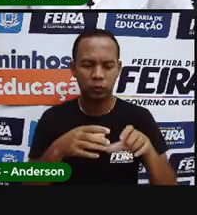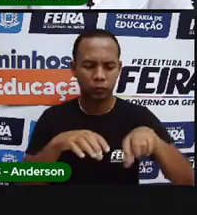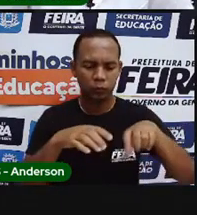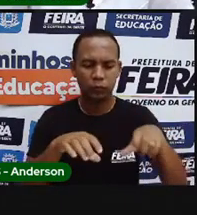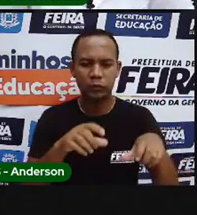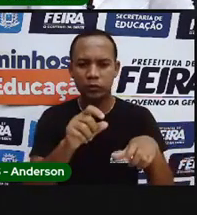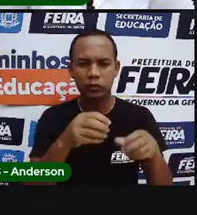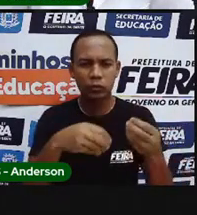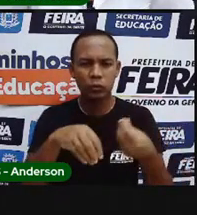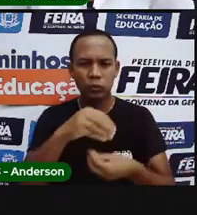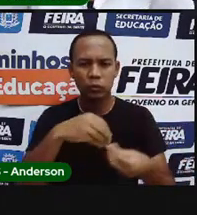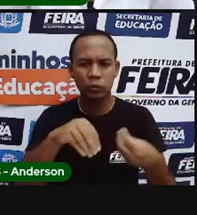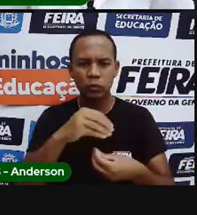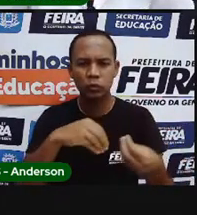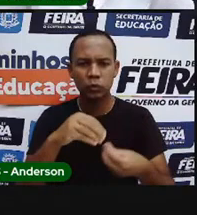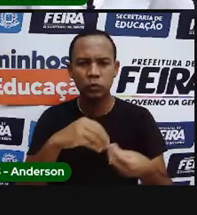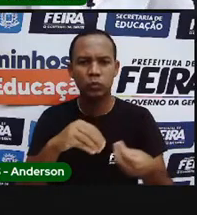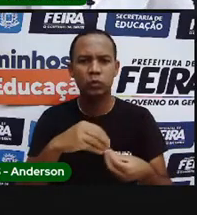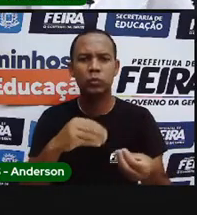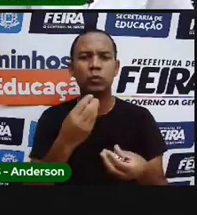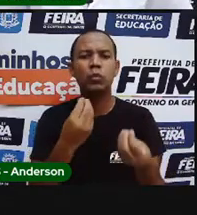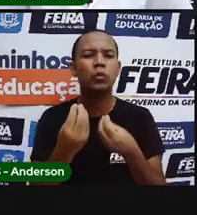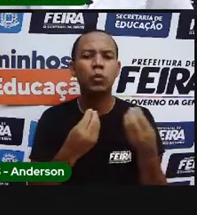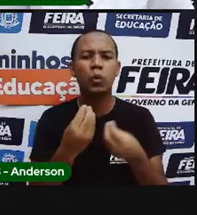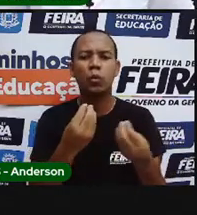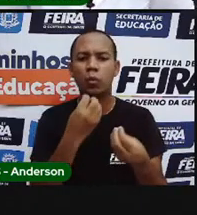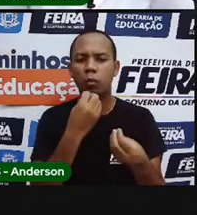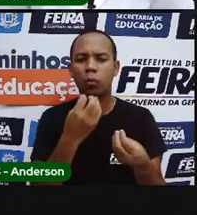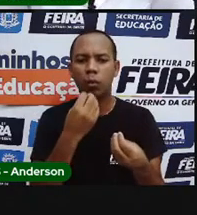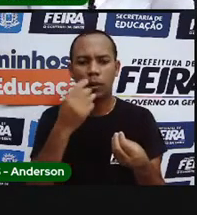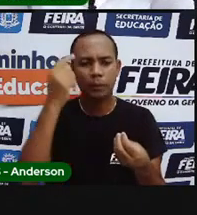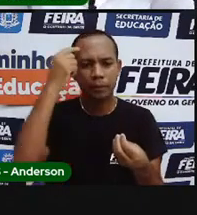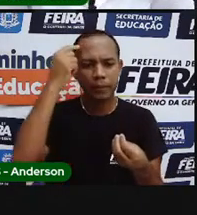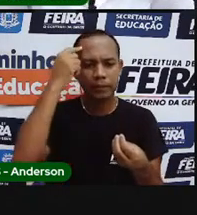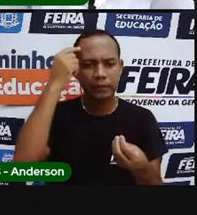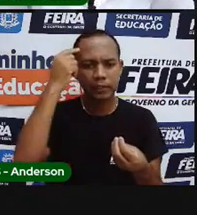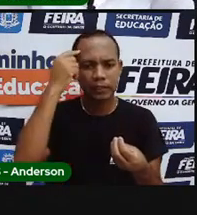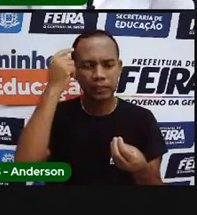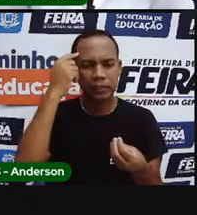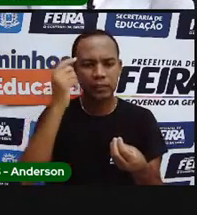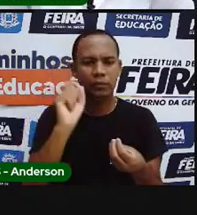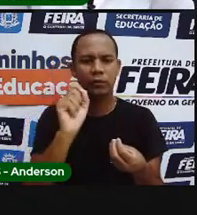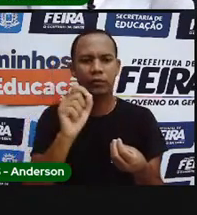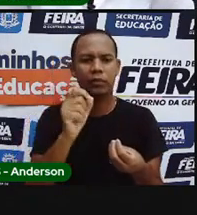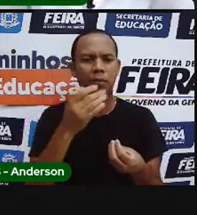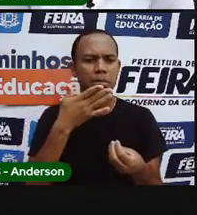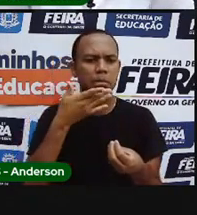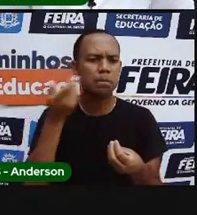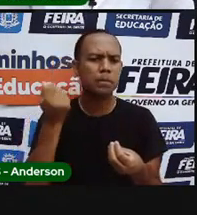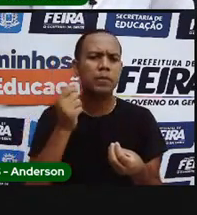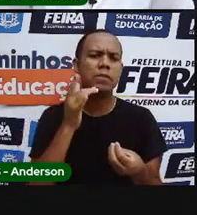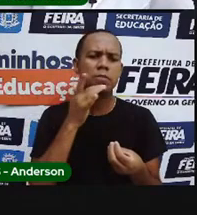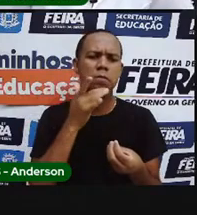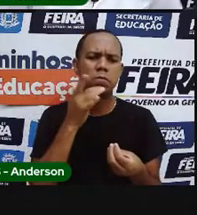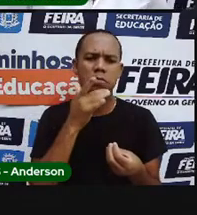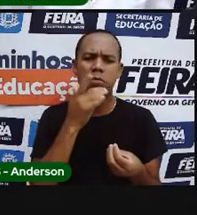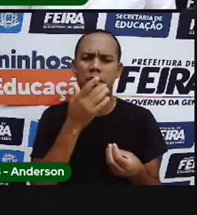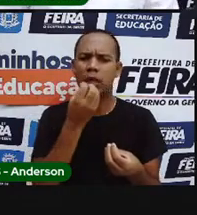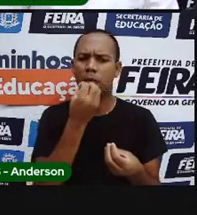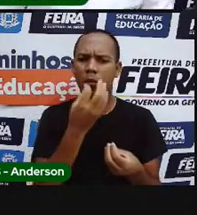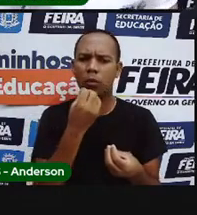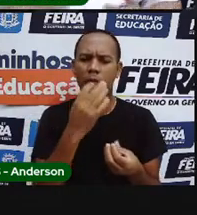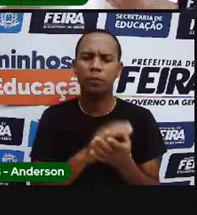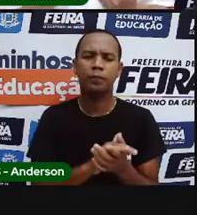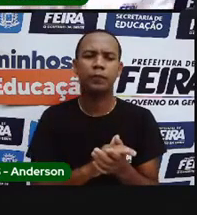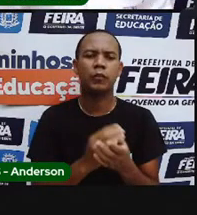e legumes são altamente nutritivos. E com um pouco de criatividade, podem ser transformados em pratos saborosos. Então,